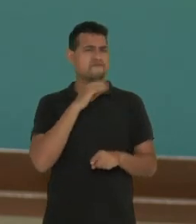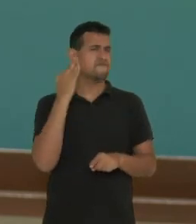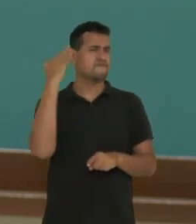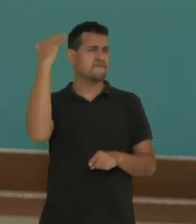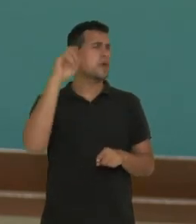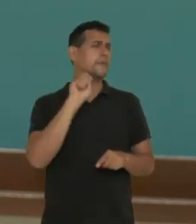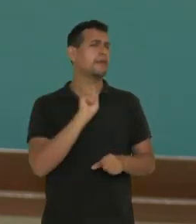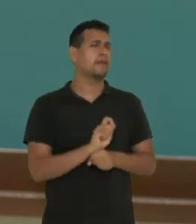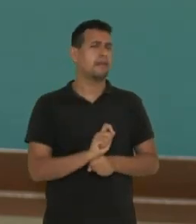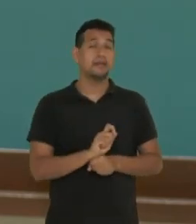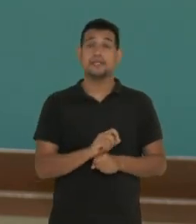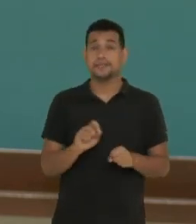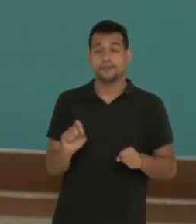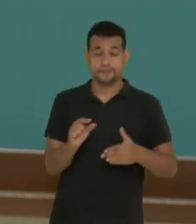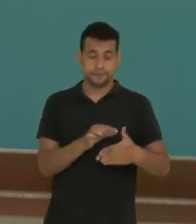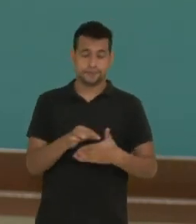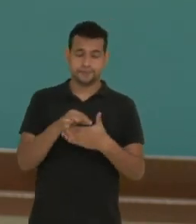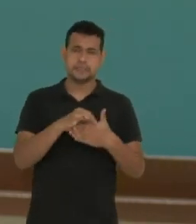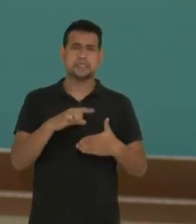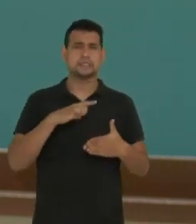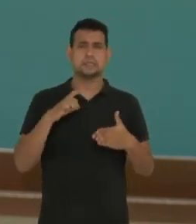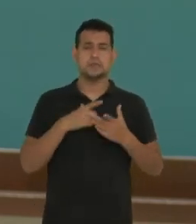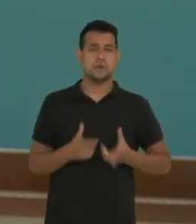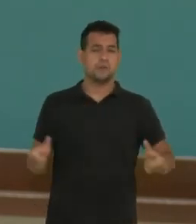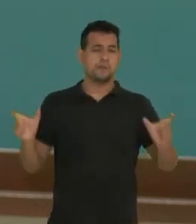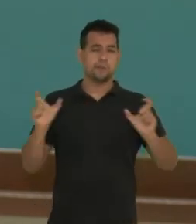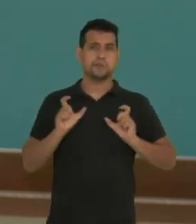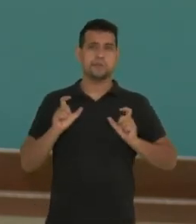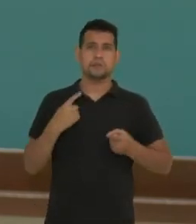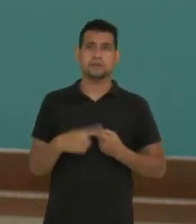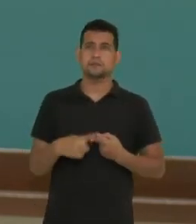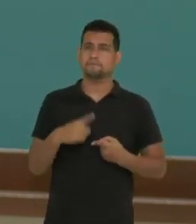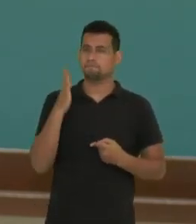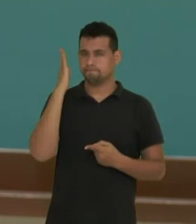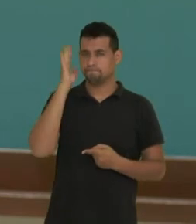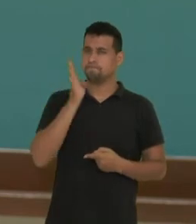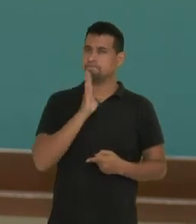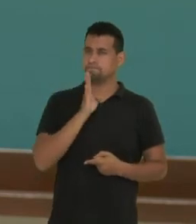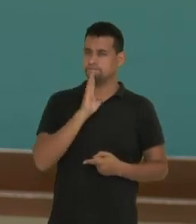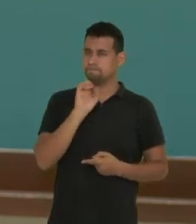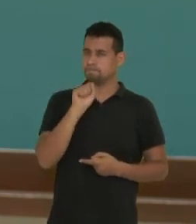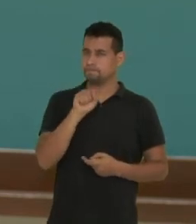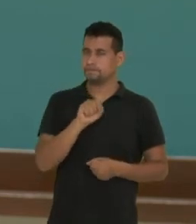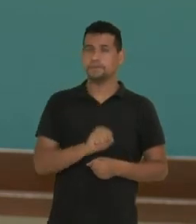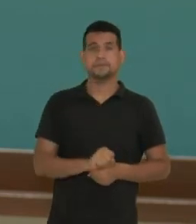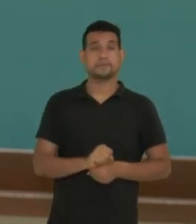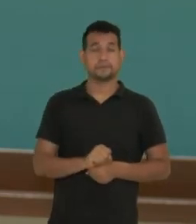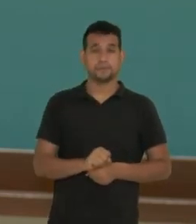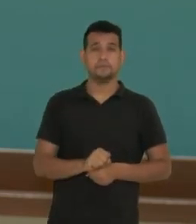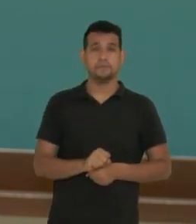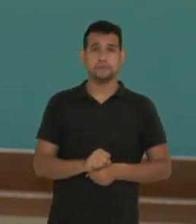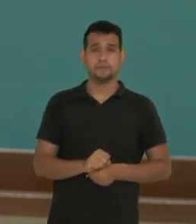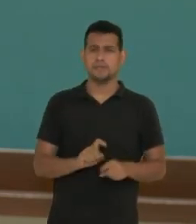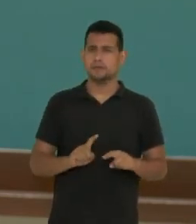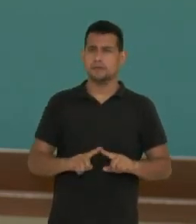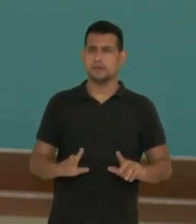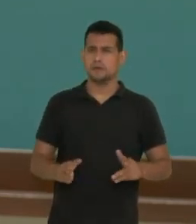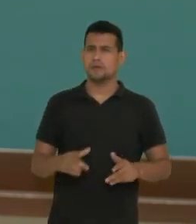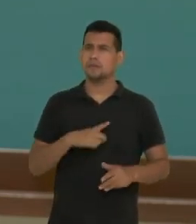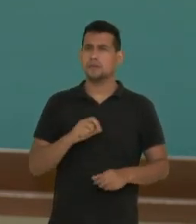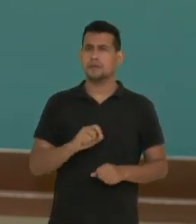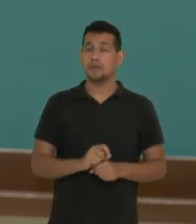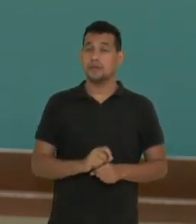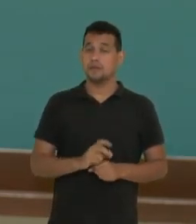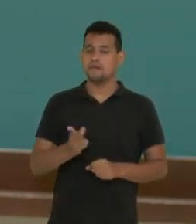um líder que tem muita riqueza por conta da sua sabedoria, do seu conhecimento. Aí agora temos aqui uma